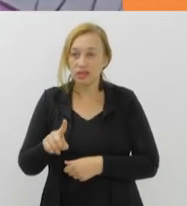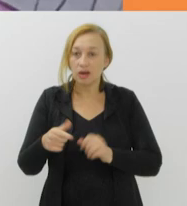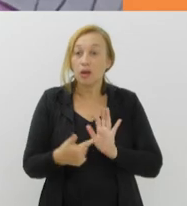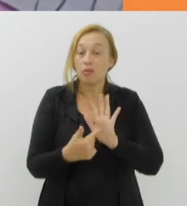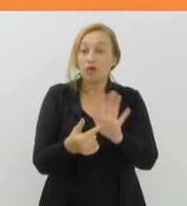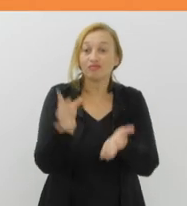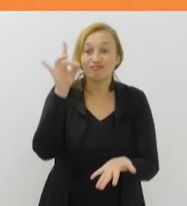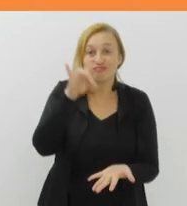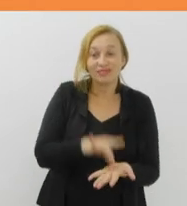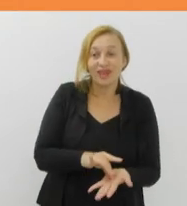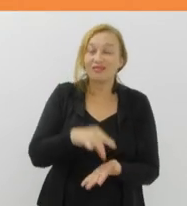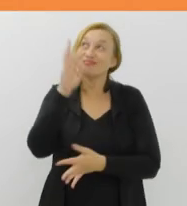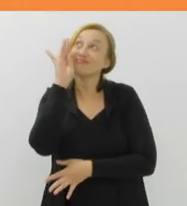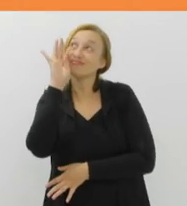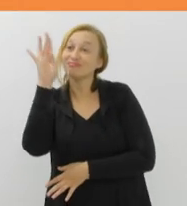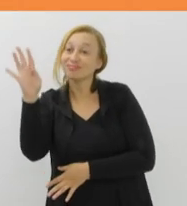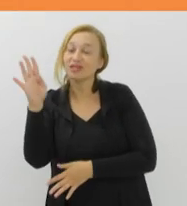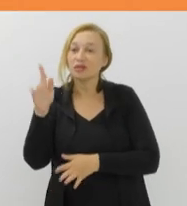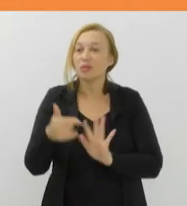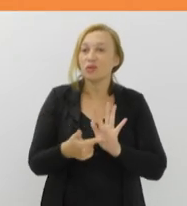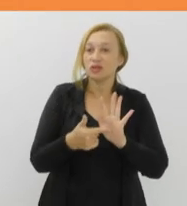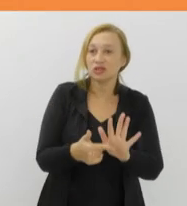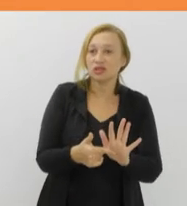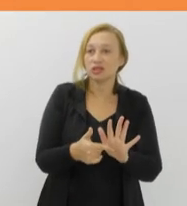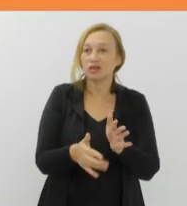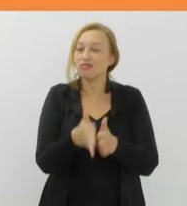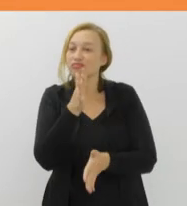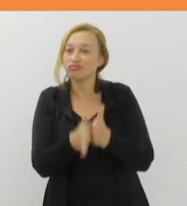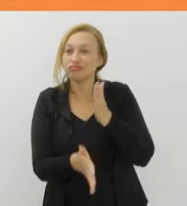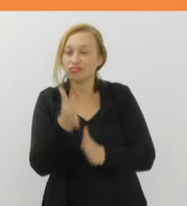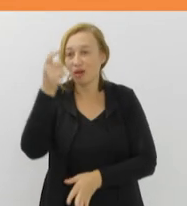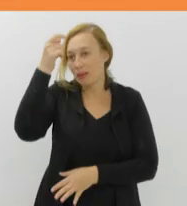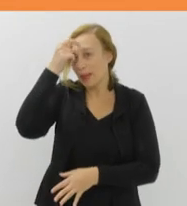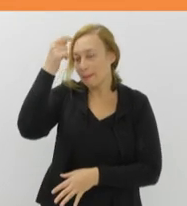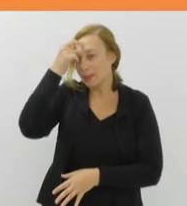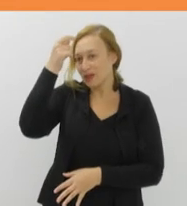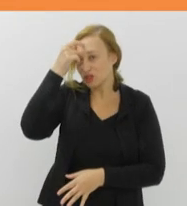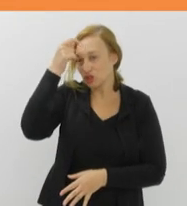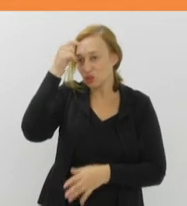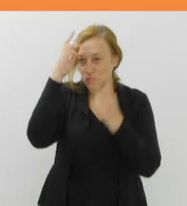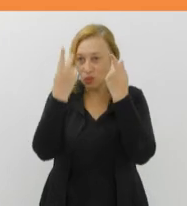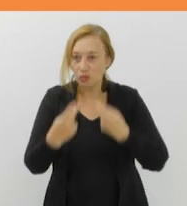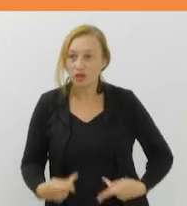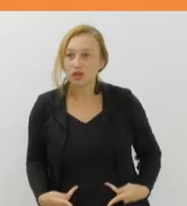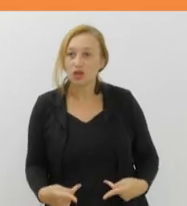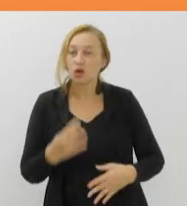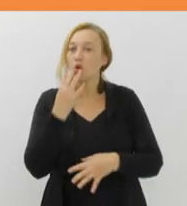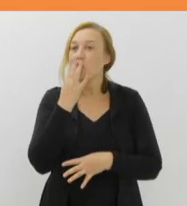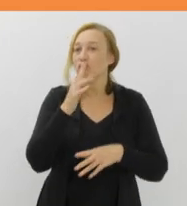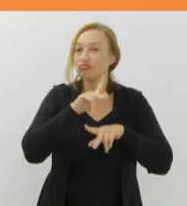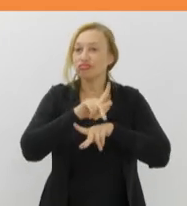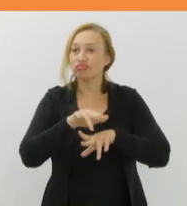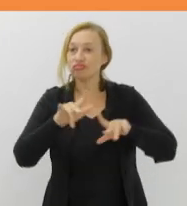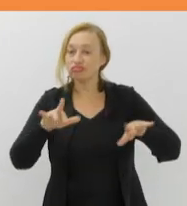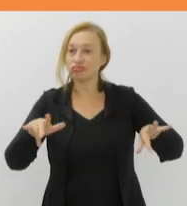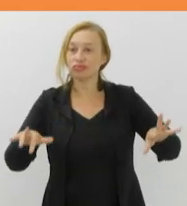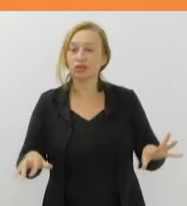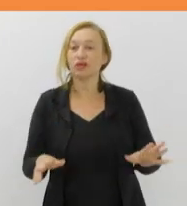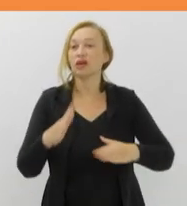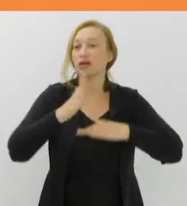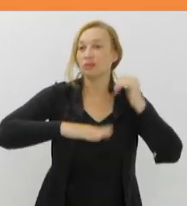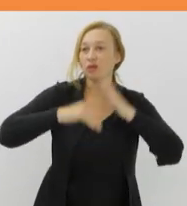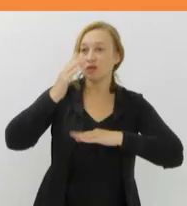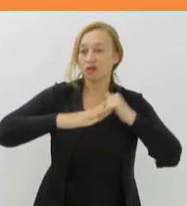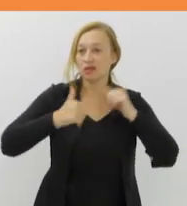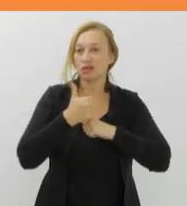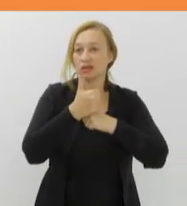imaginação, explorando a complexidade da mente humana com cores vibrantes e traços distorcidos. Profissionais do segmento